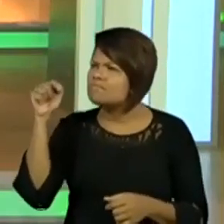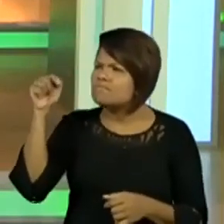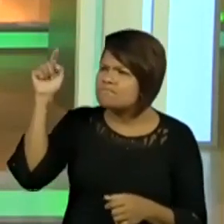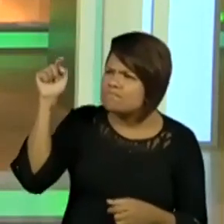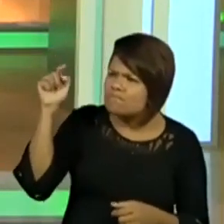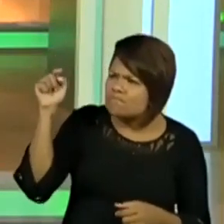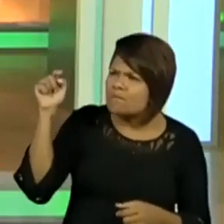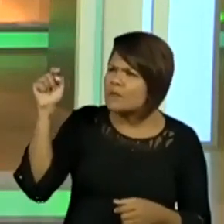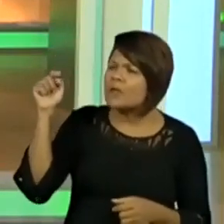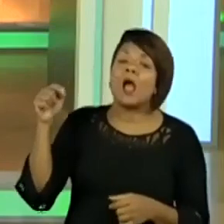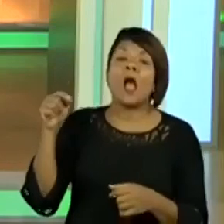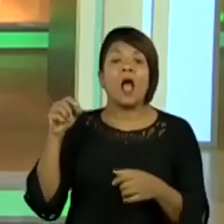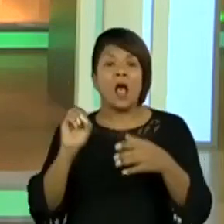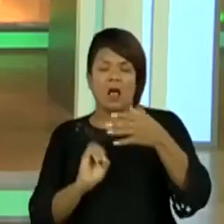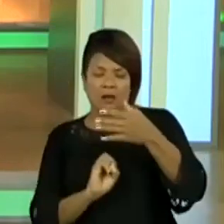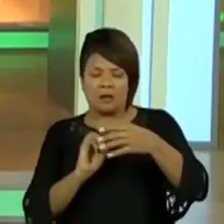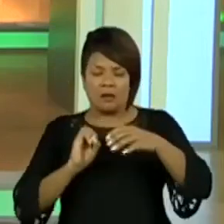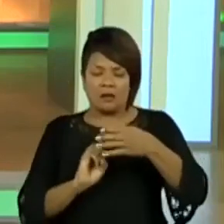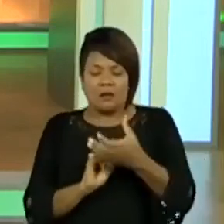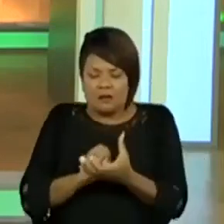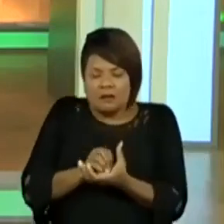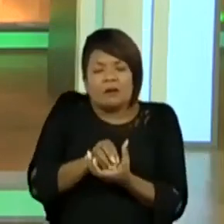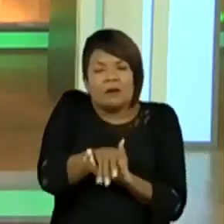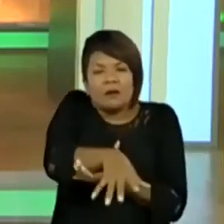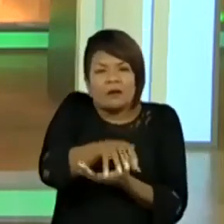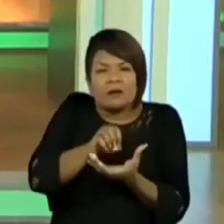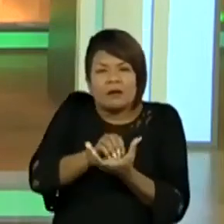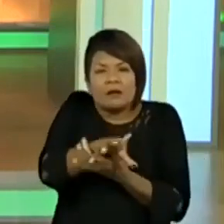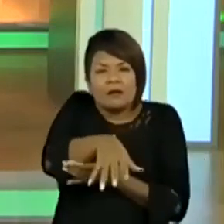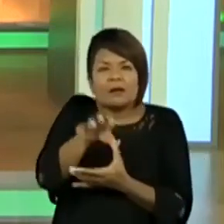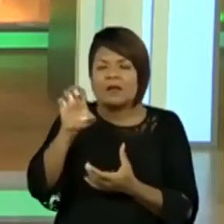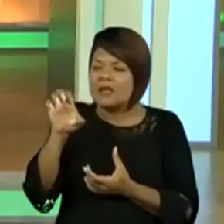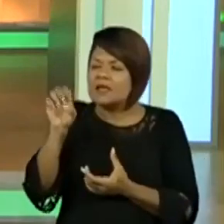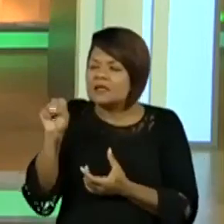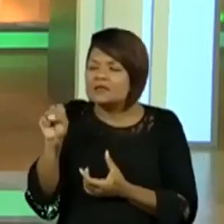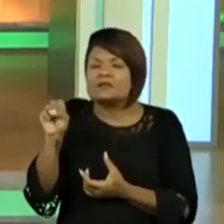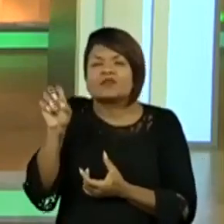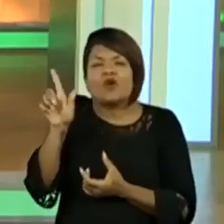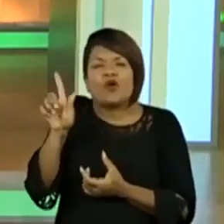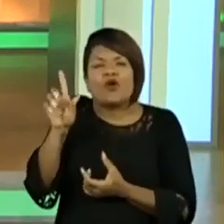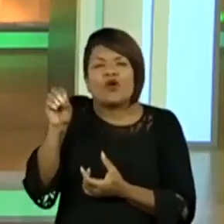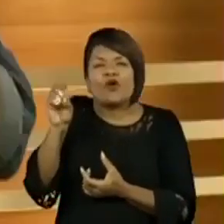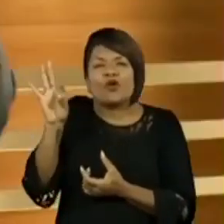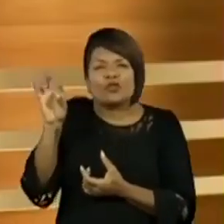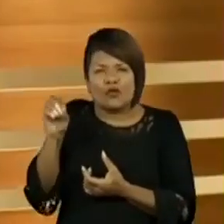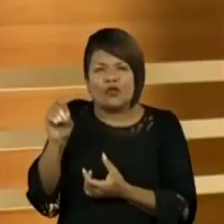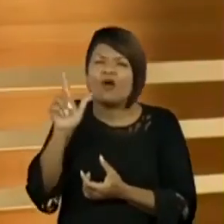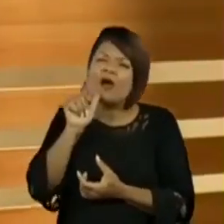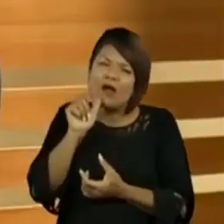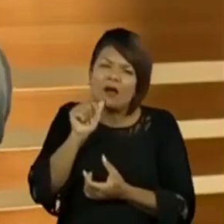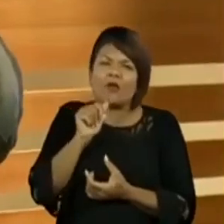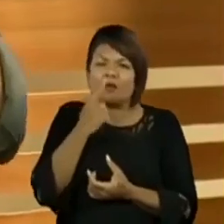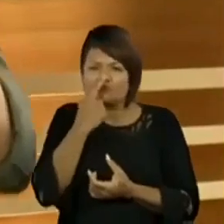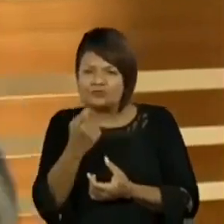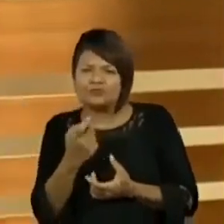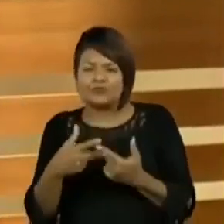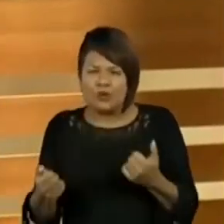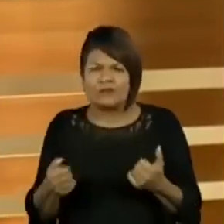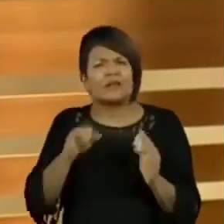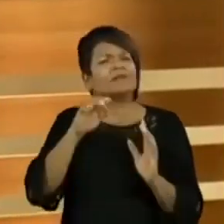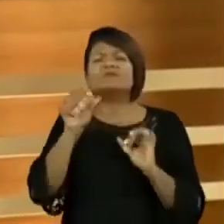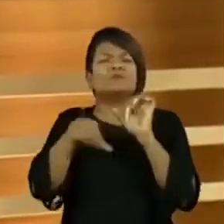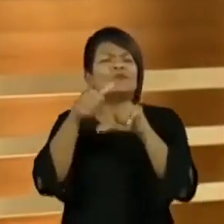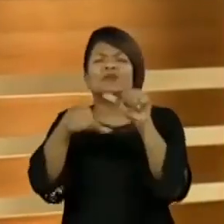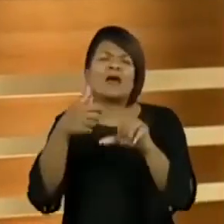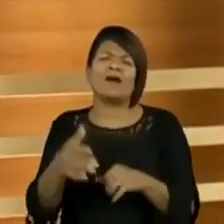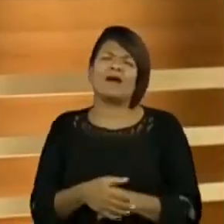saneamento básico, esgoto. Esgoto, água, poluição. Gente, vamos mudar, vamos mudar o lance de poluição? Vocês